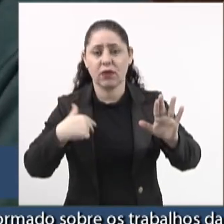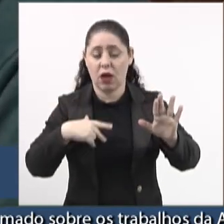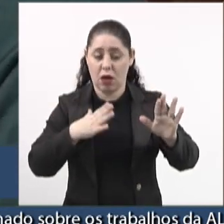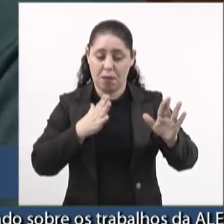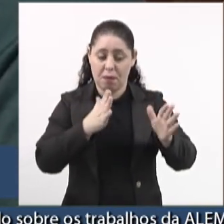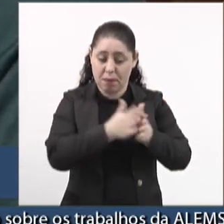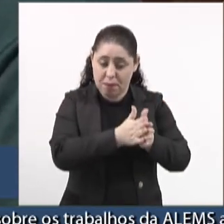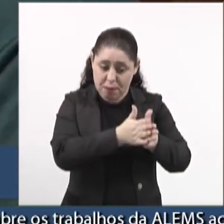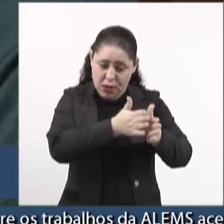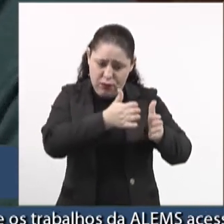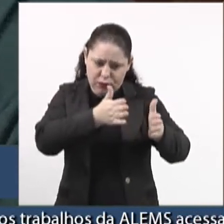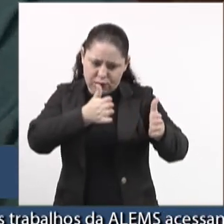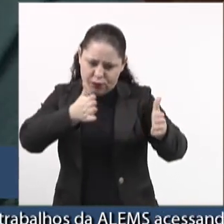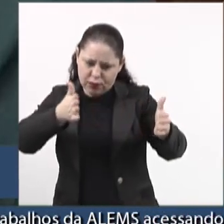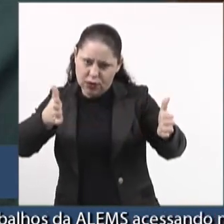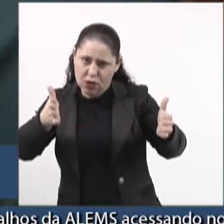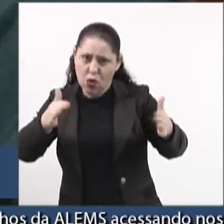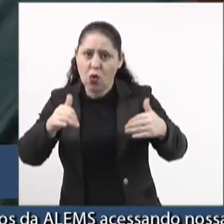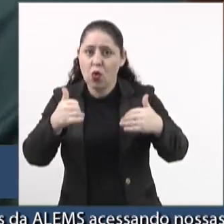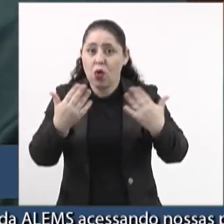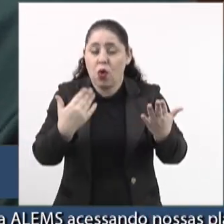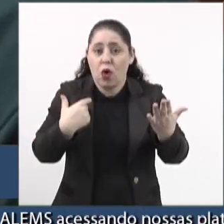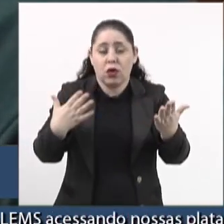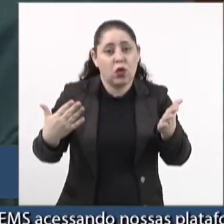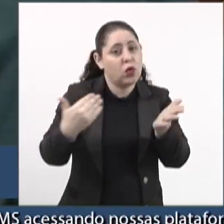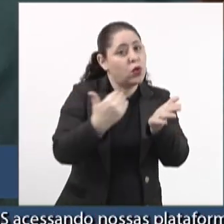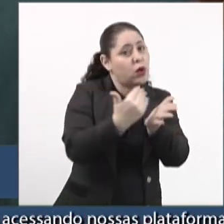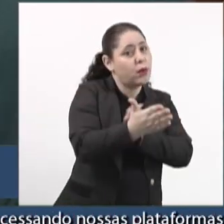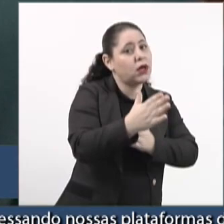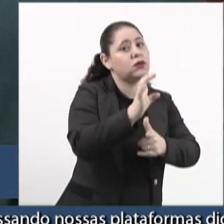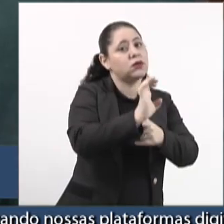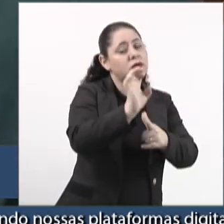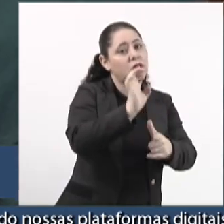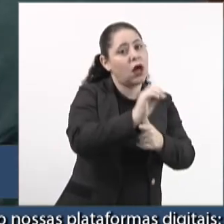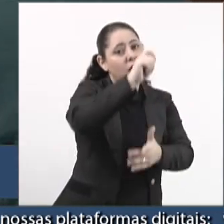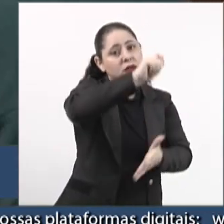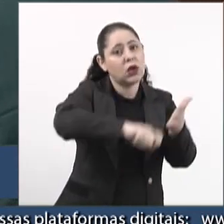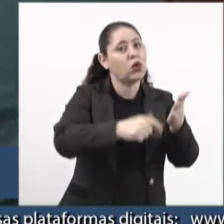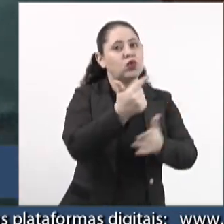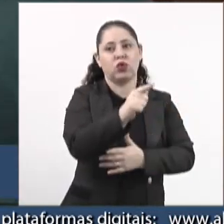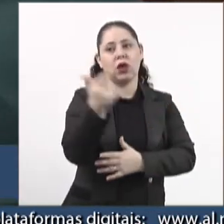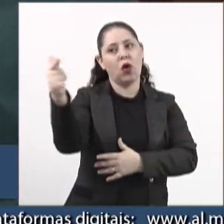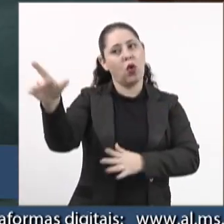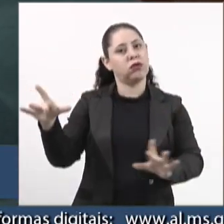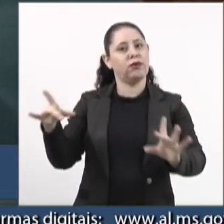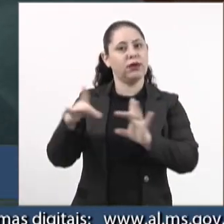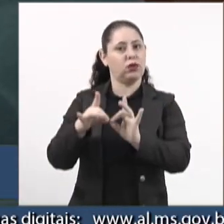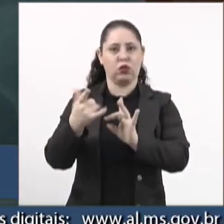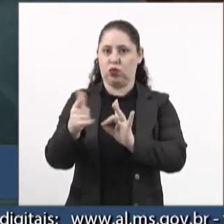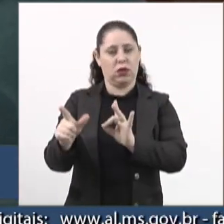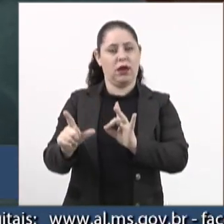durante esse período todo, quando eu entro no Estado, eu tenho que assinar que eu não tenho outro vínculo.